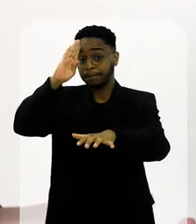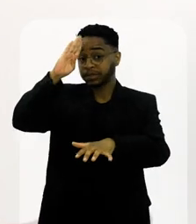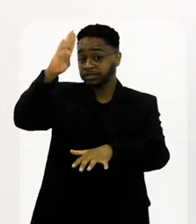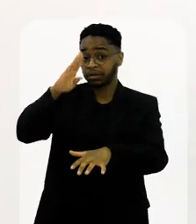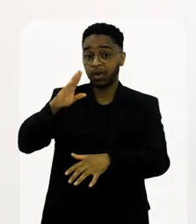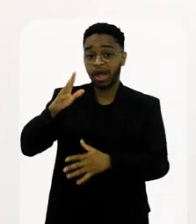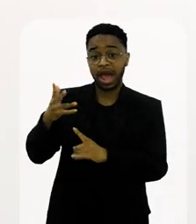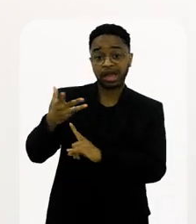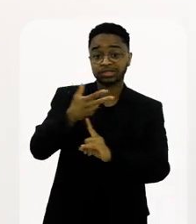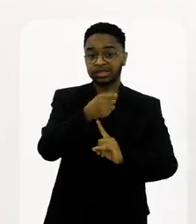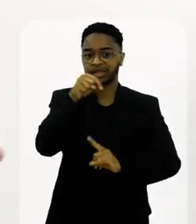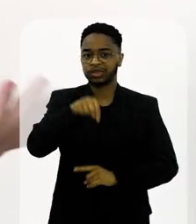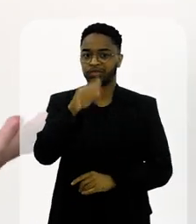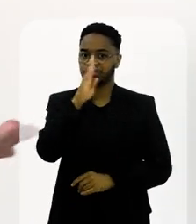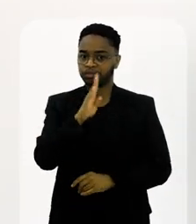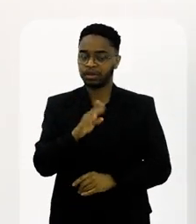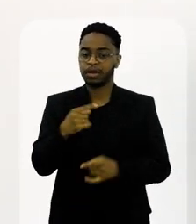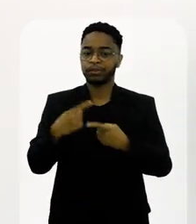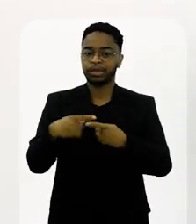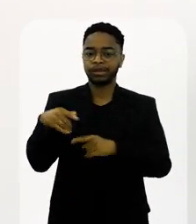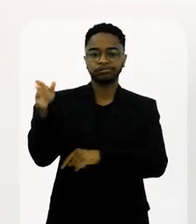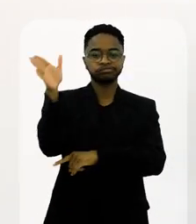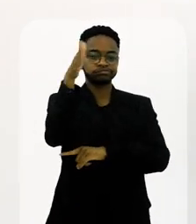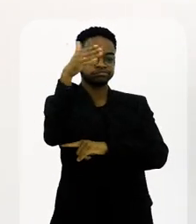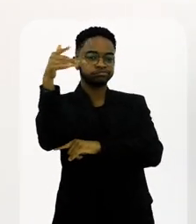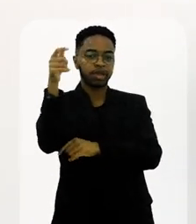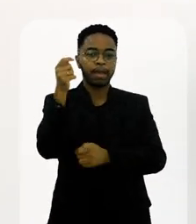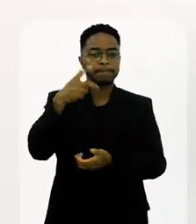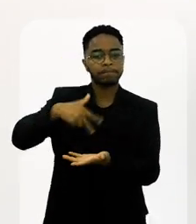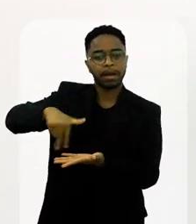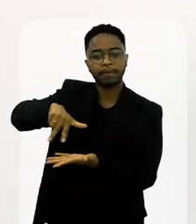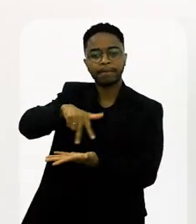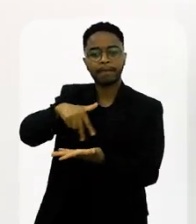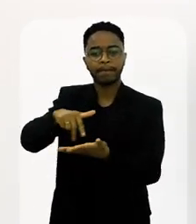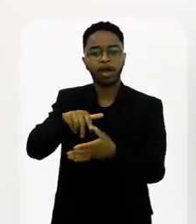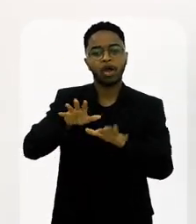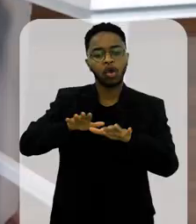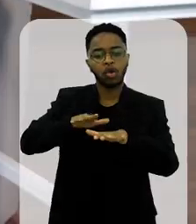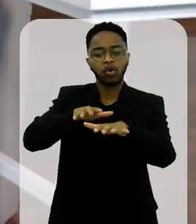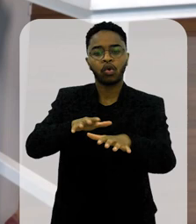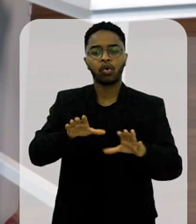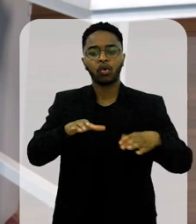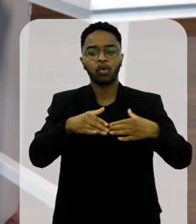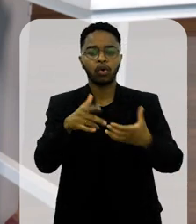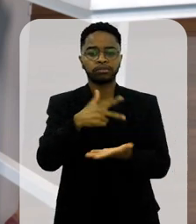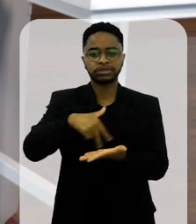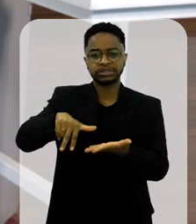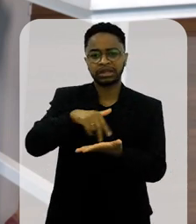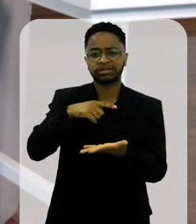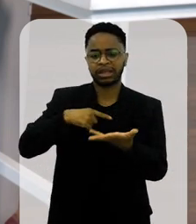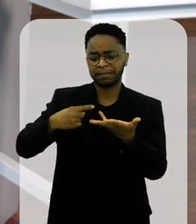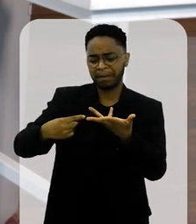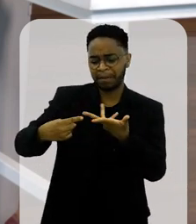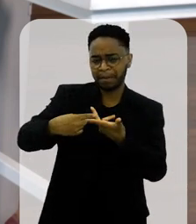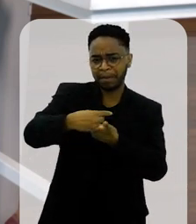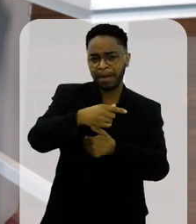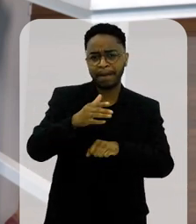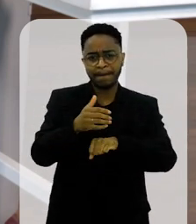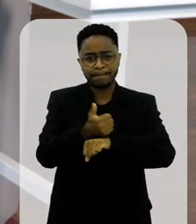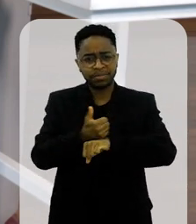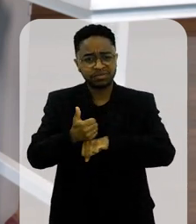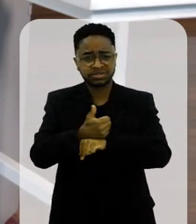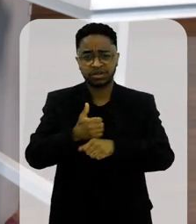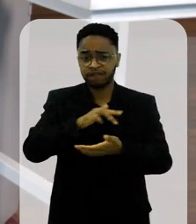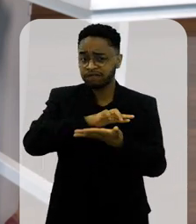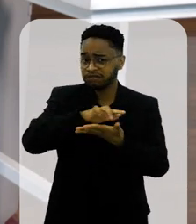os maiores artistas do Brasil, né? Então, se você pega mestre sala, porta bandeira, coreógrafo de comissão de frente, carnavalesco, puxador, mestre de bateria, os